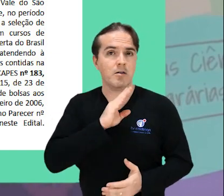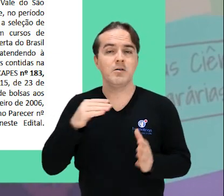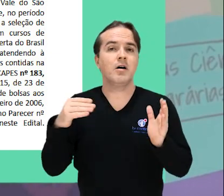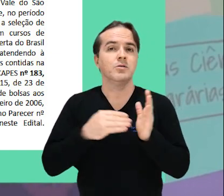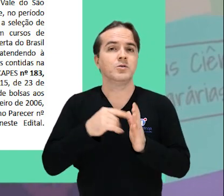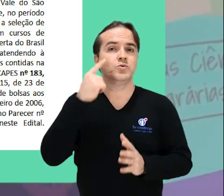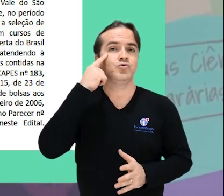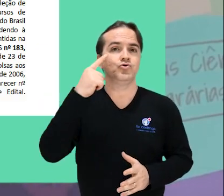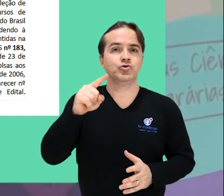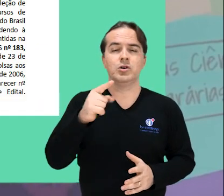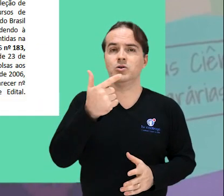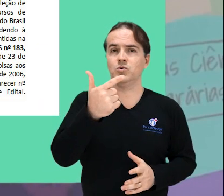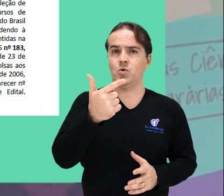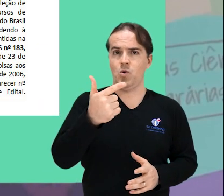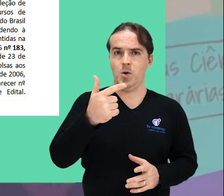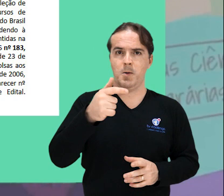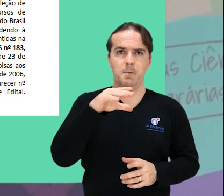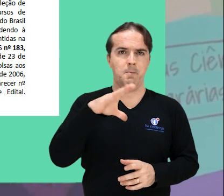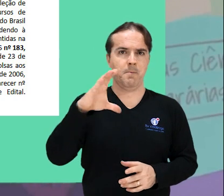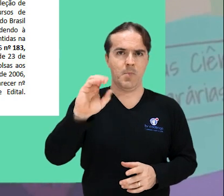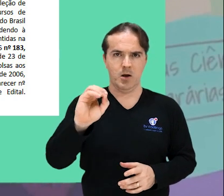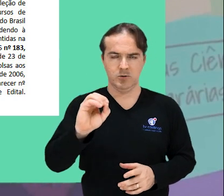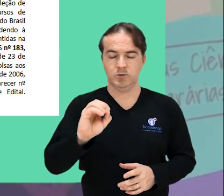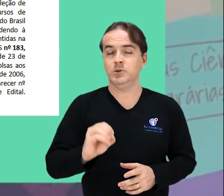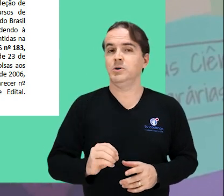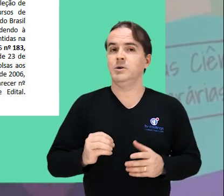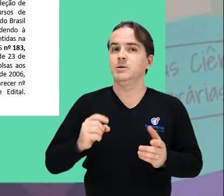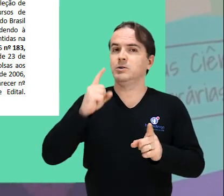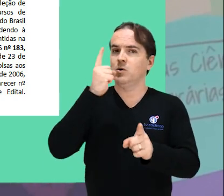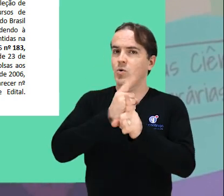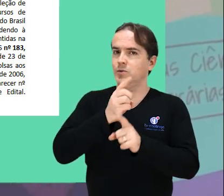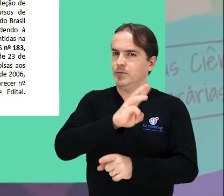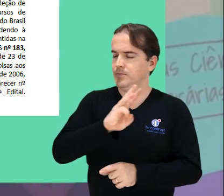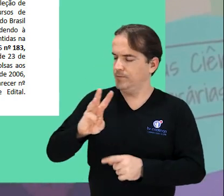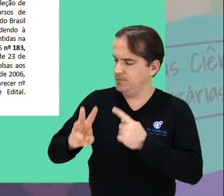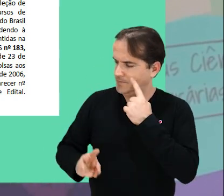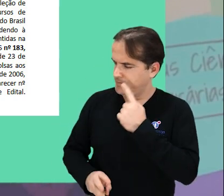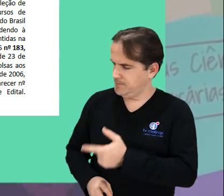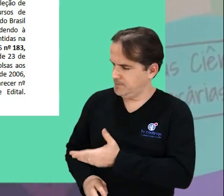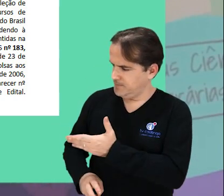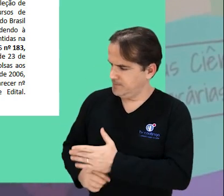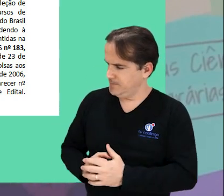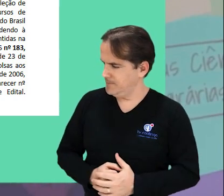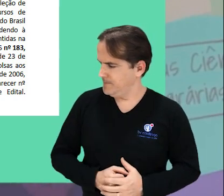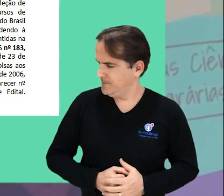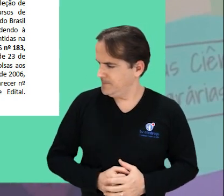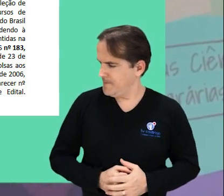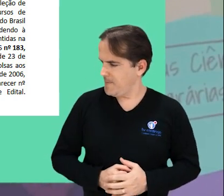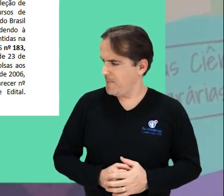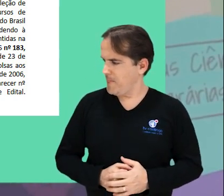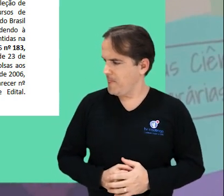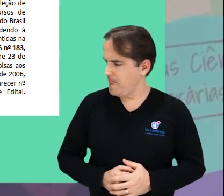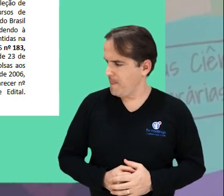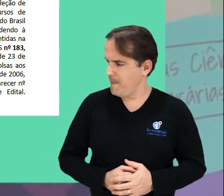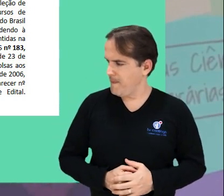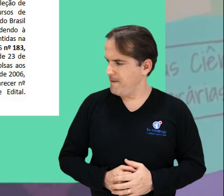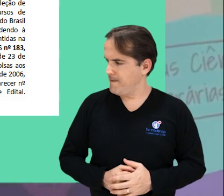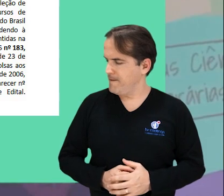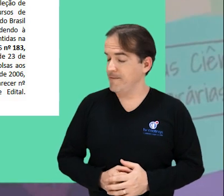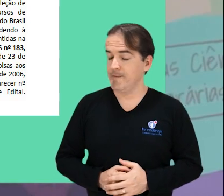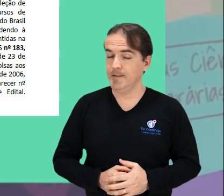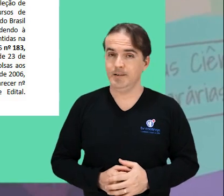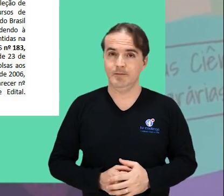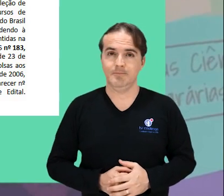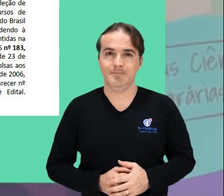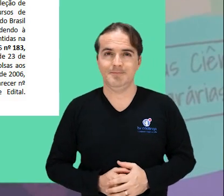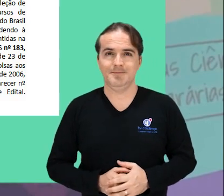dia 2 de março. Saiba mais no site sistemas.univasf.edu.br